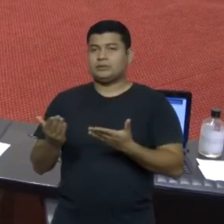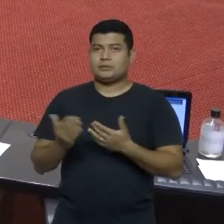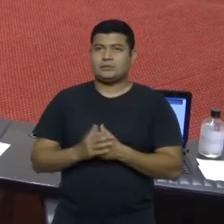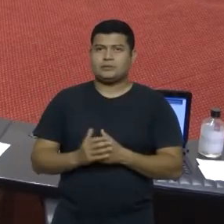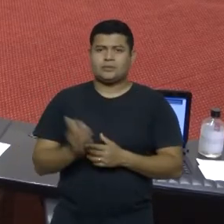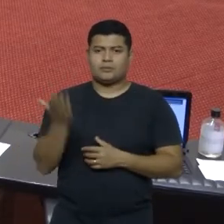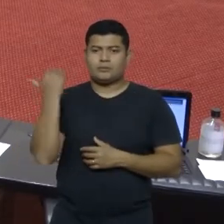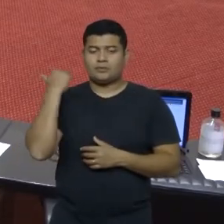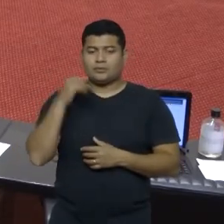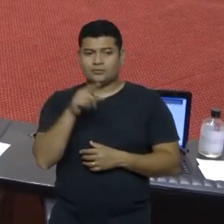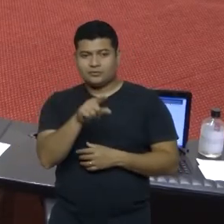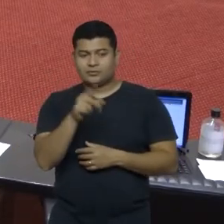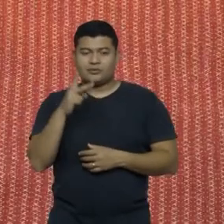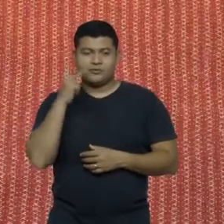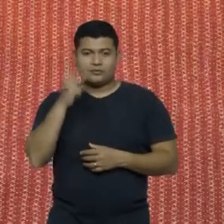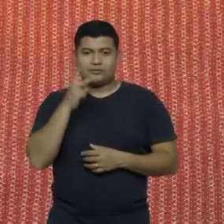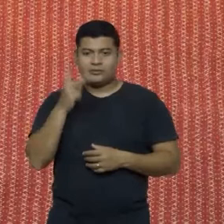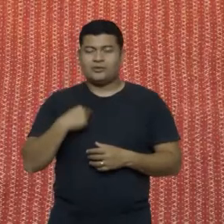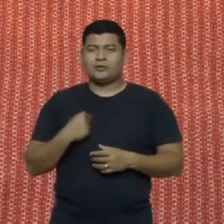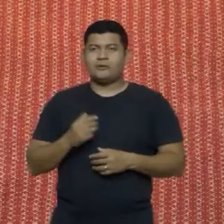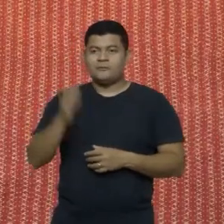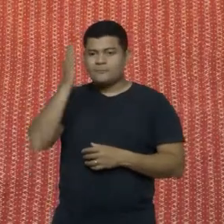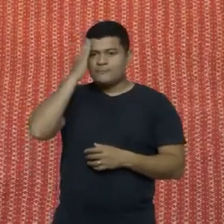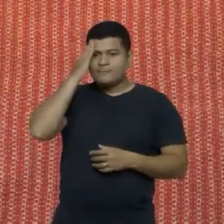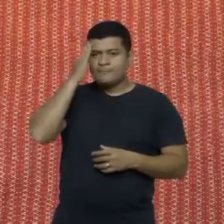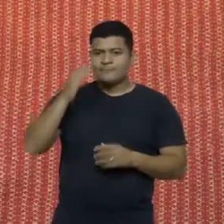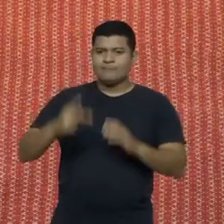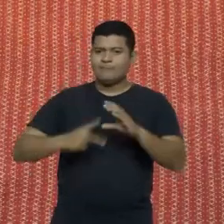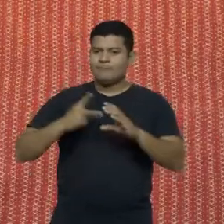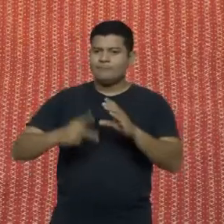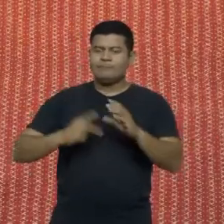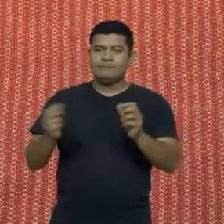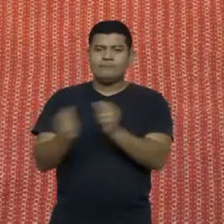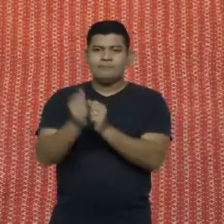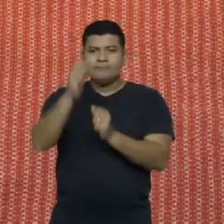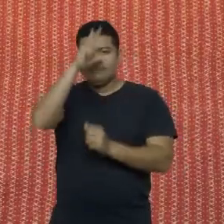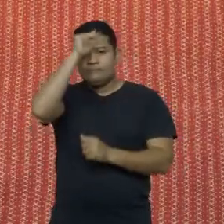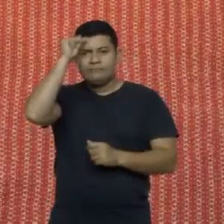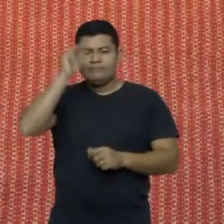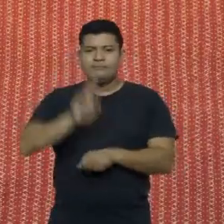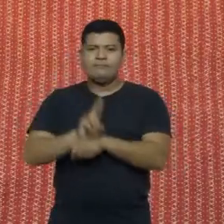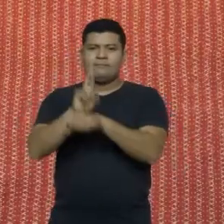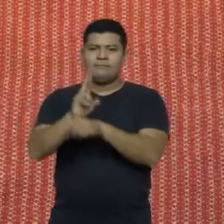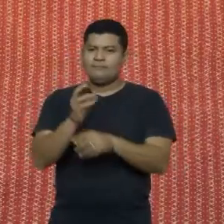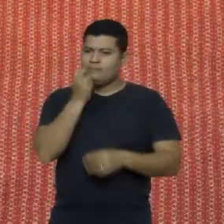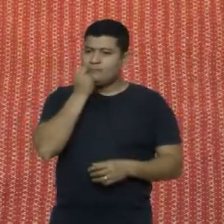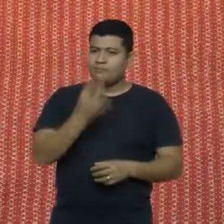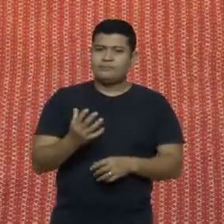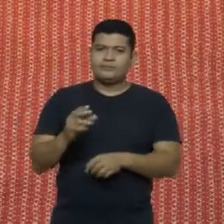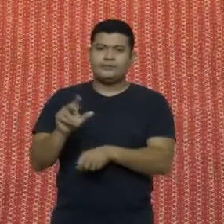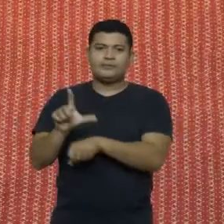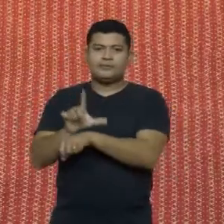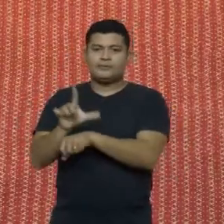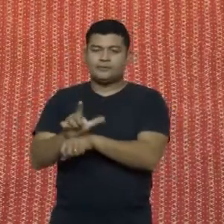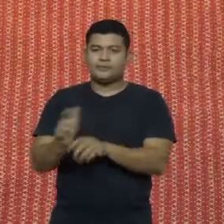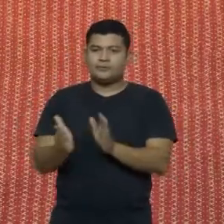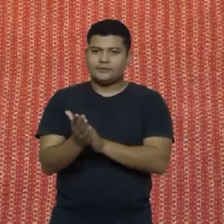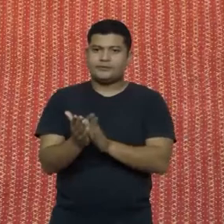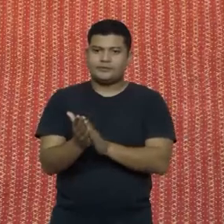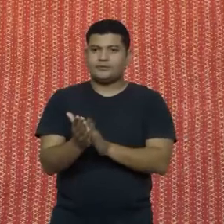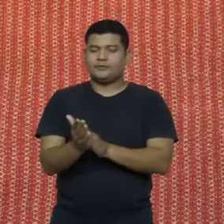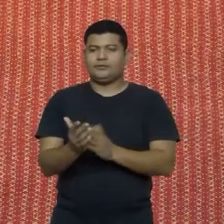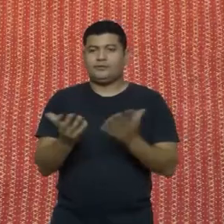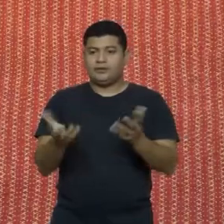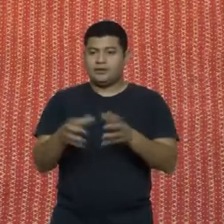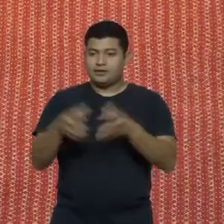vereador e sabe que também, tanto o prefeito como a Câmara representam muito bem o nosso município de Laje. Parabéns por a grande festa que vão